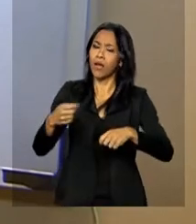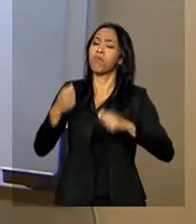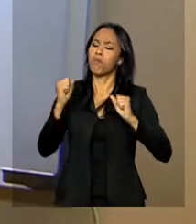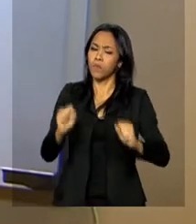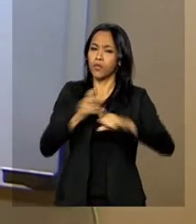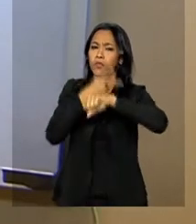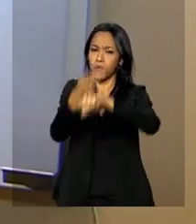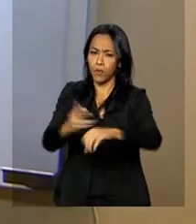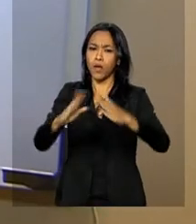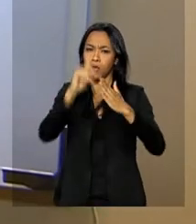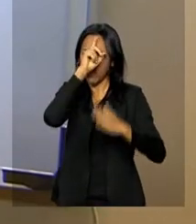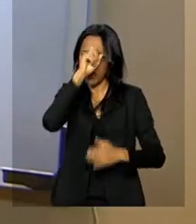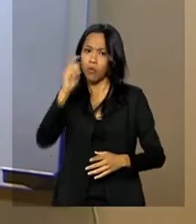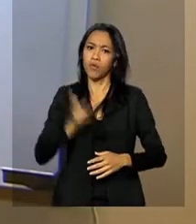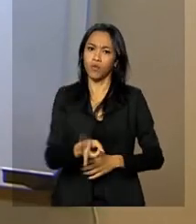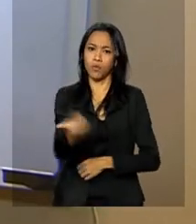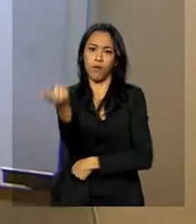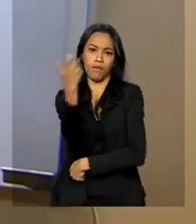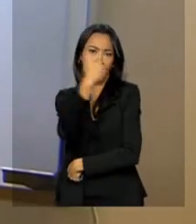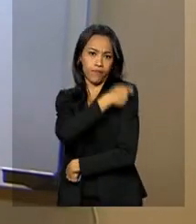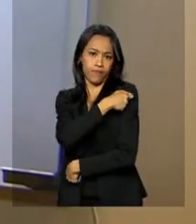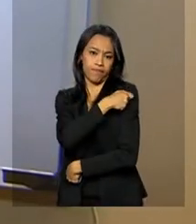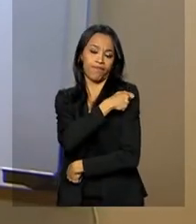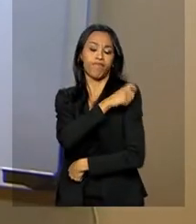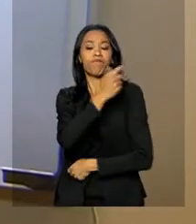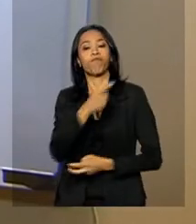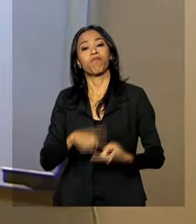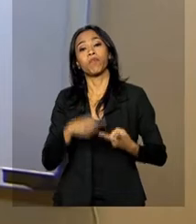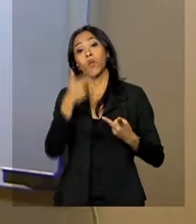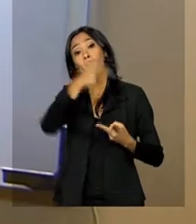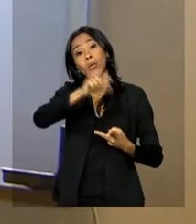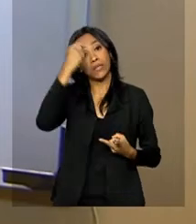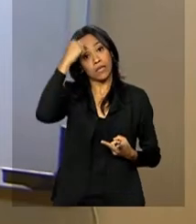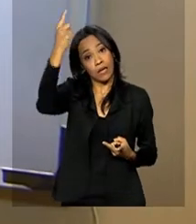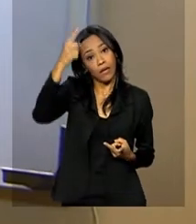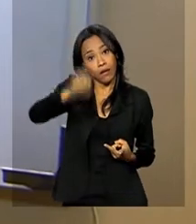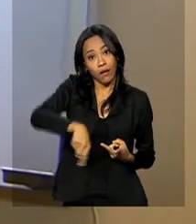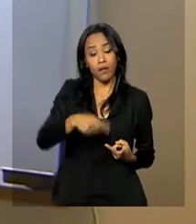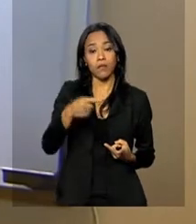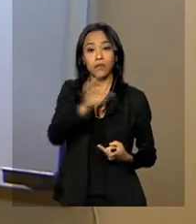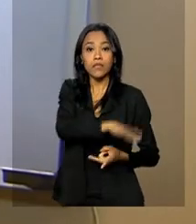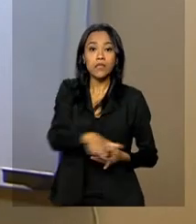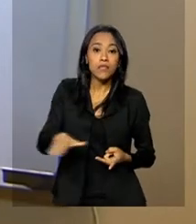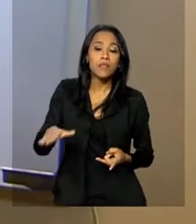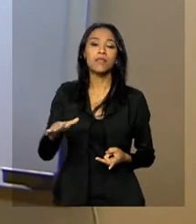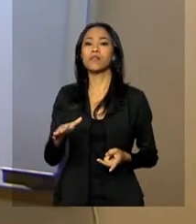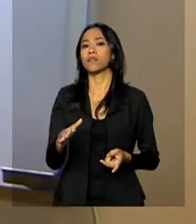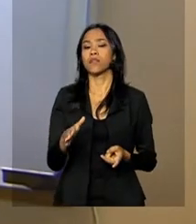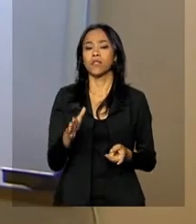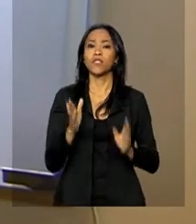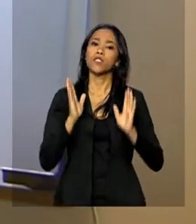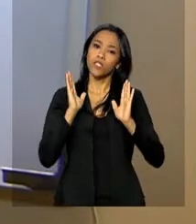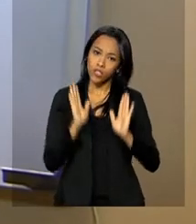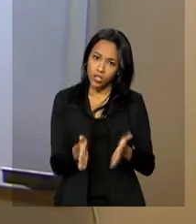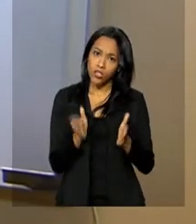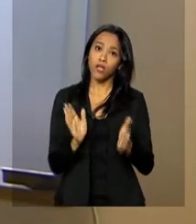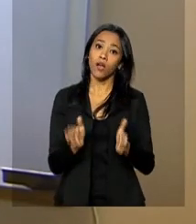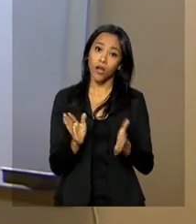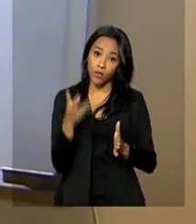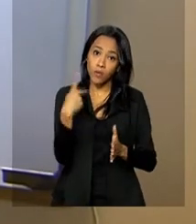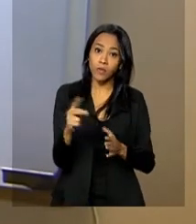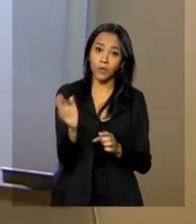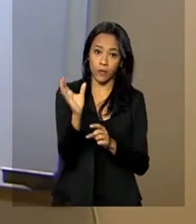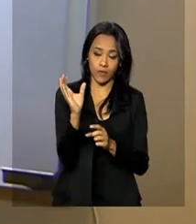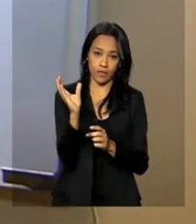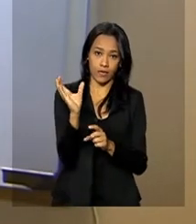unidades e continuar vacinando. Outra hipótese que nós levantamos são aquelas crianças que já tinham, dentro do seu